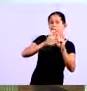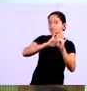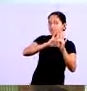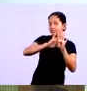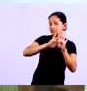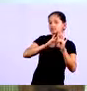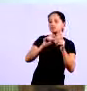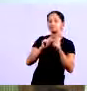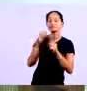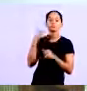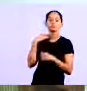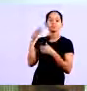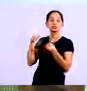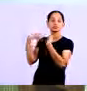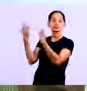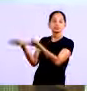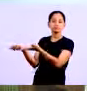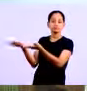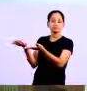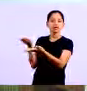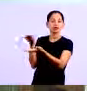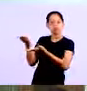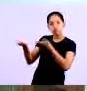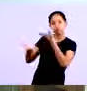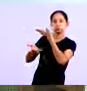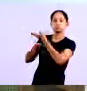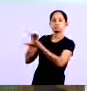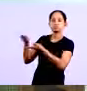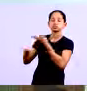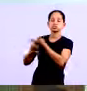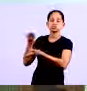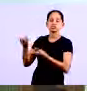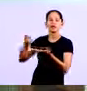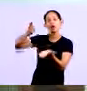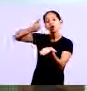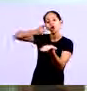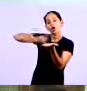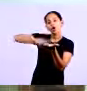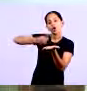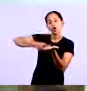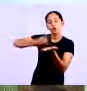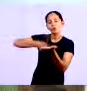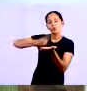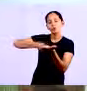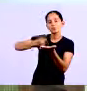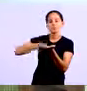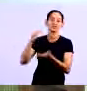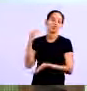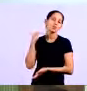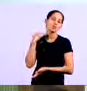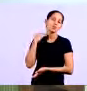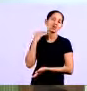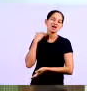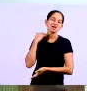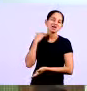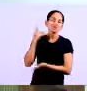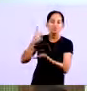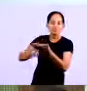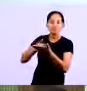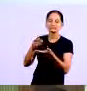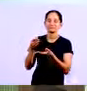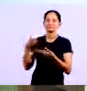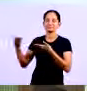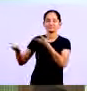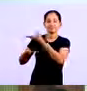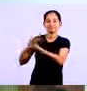vai levar até o banco e vai trocar ela já tem uma linha de crédito já combinada com o banco para fazer isso o normal é que seja assim agora